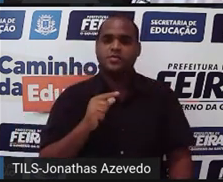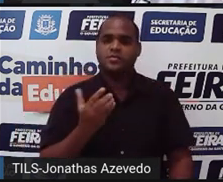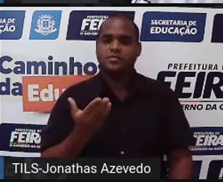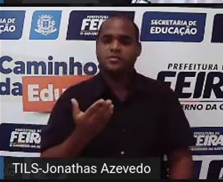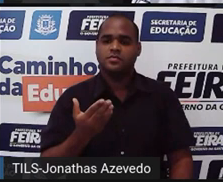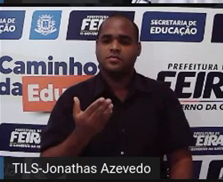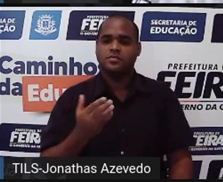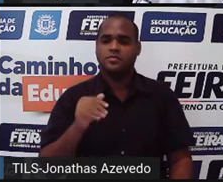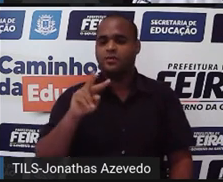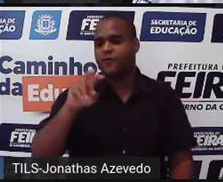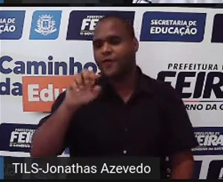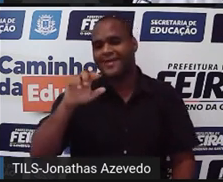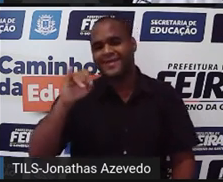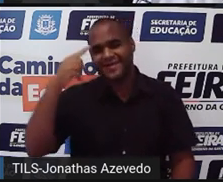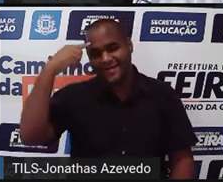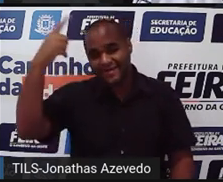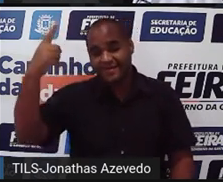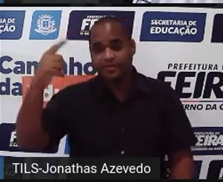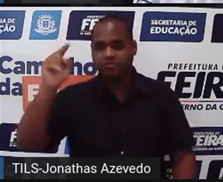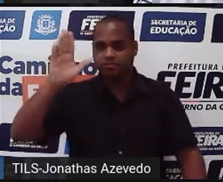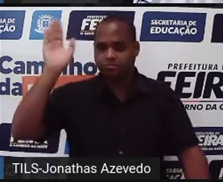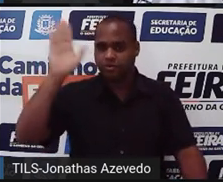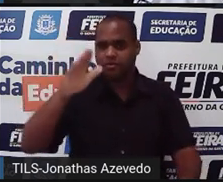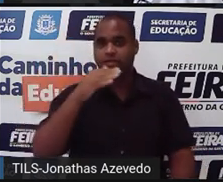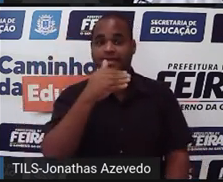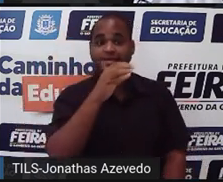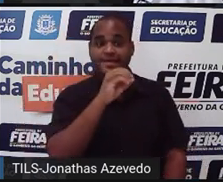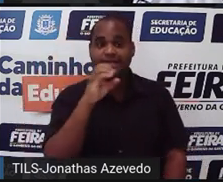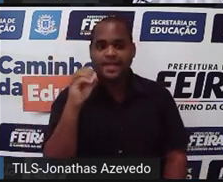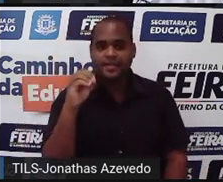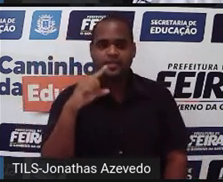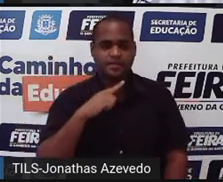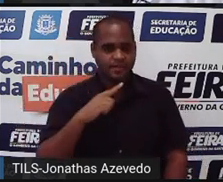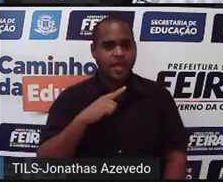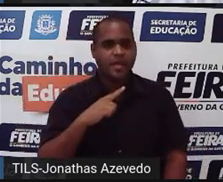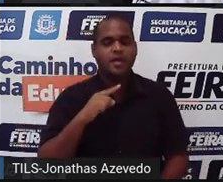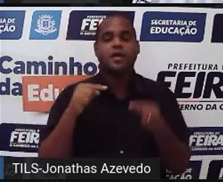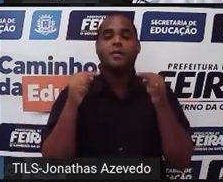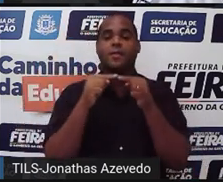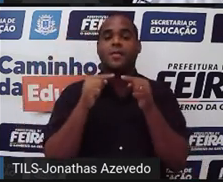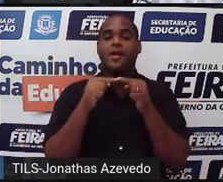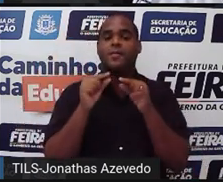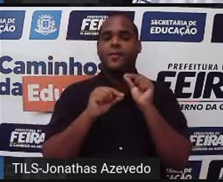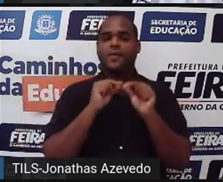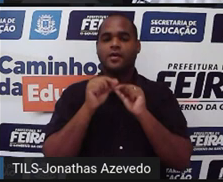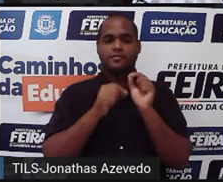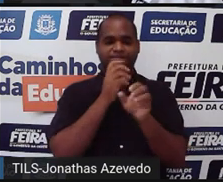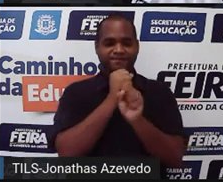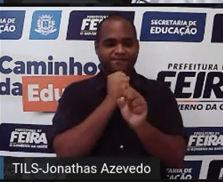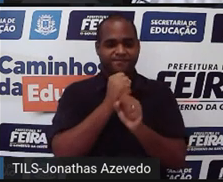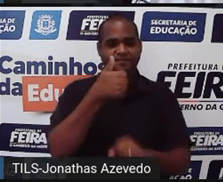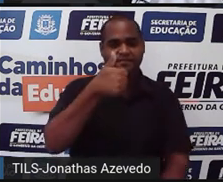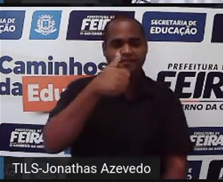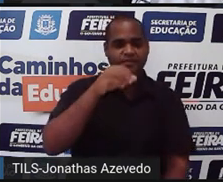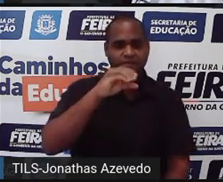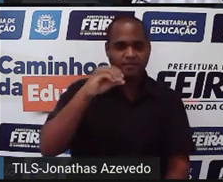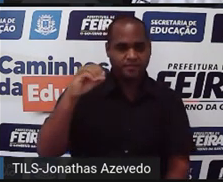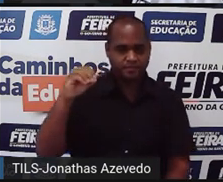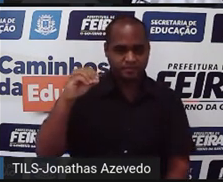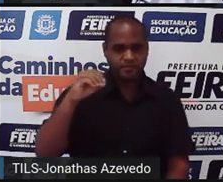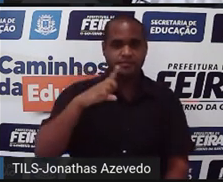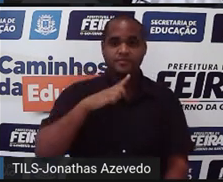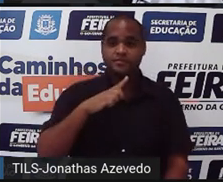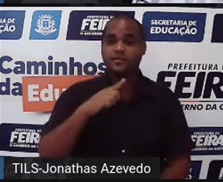tá ali o vôlei o vôlei são 100 alunos então aqui ó vai bater aqui no 100 e da mesma